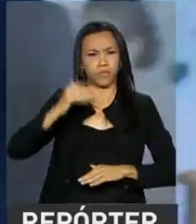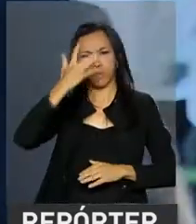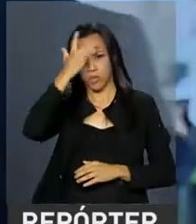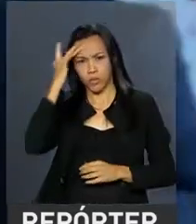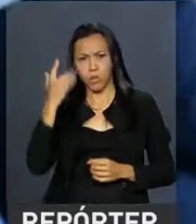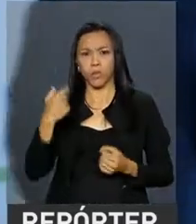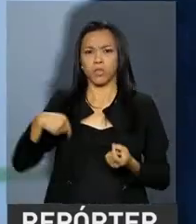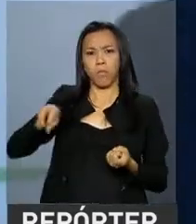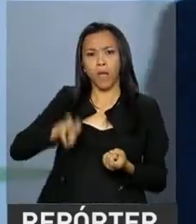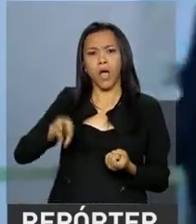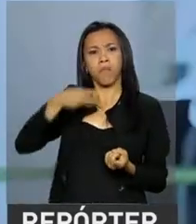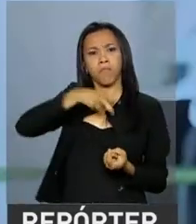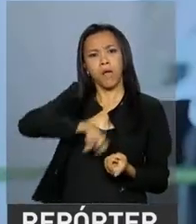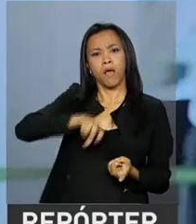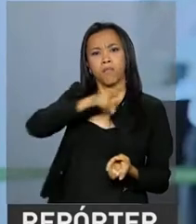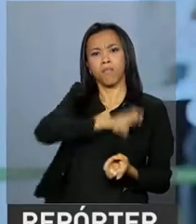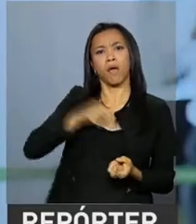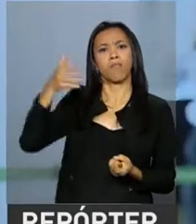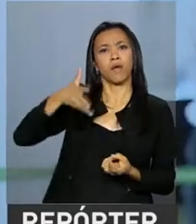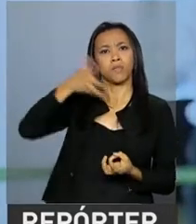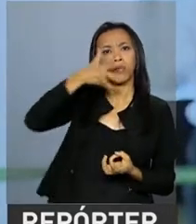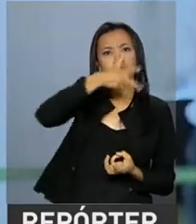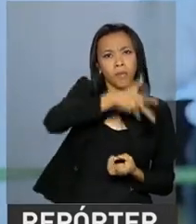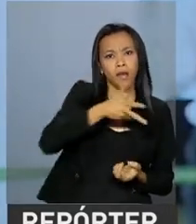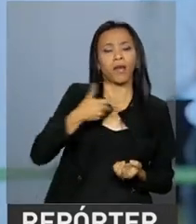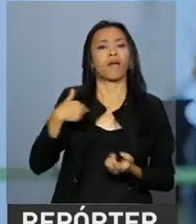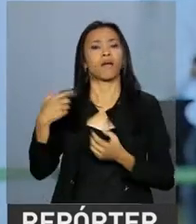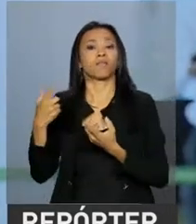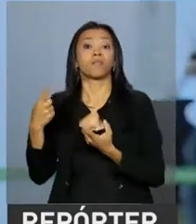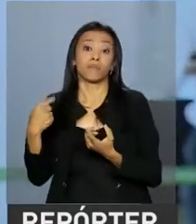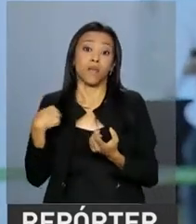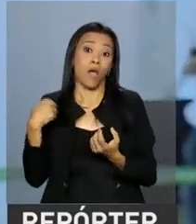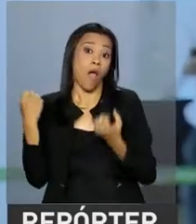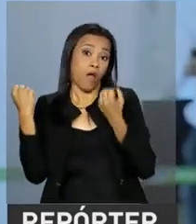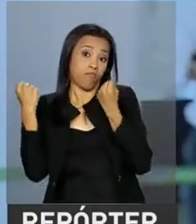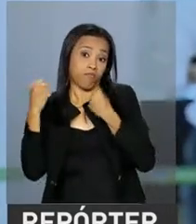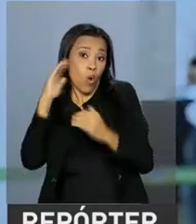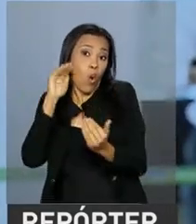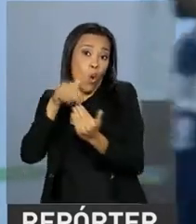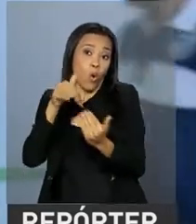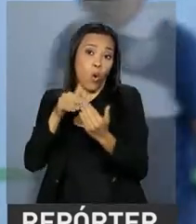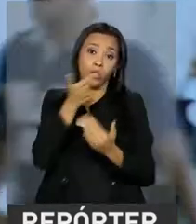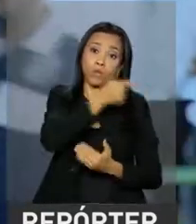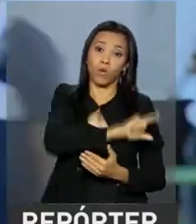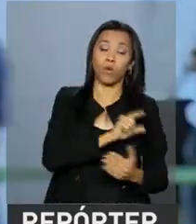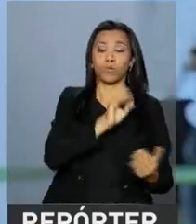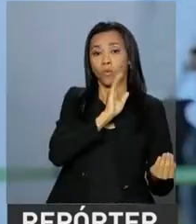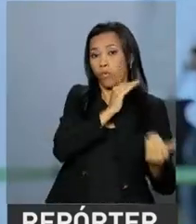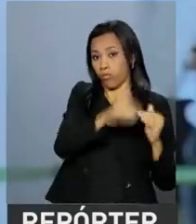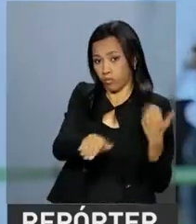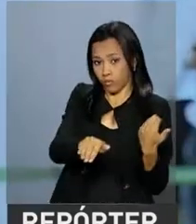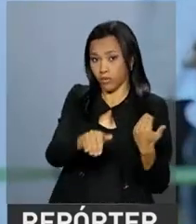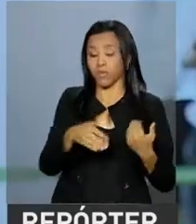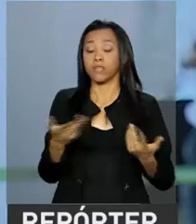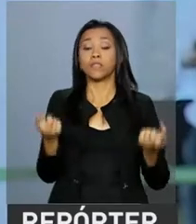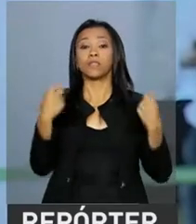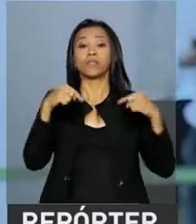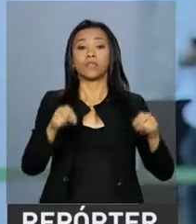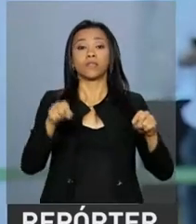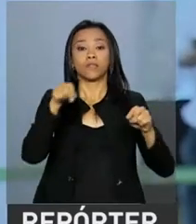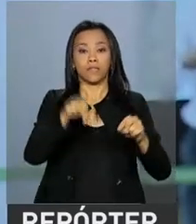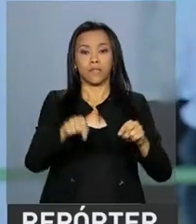alternando em argumentos favoráveis e contra o projeto. Na Comissão de Direitos Humanos e